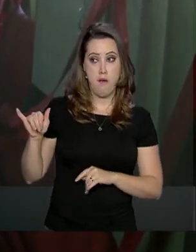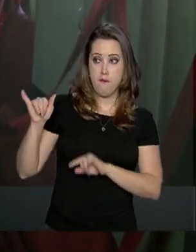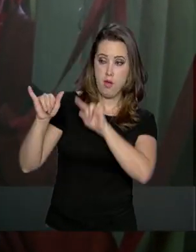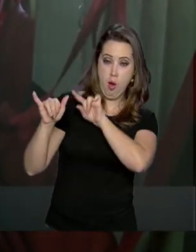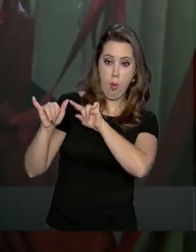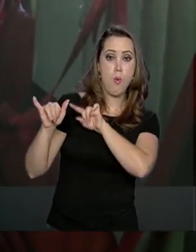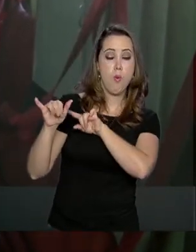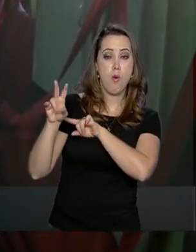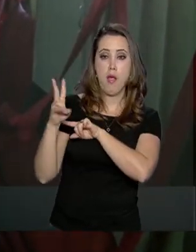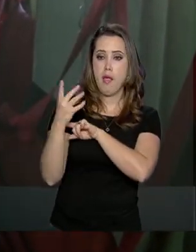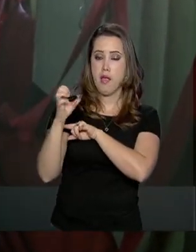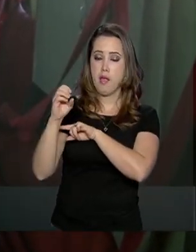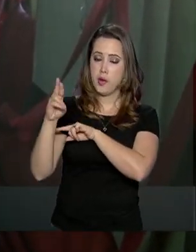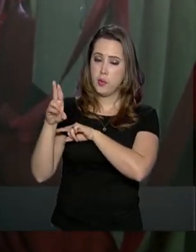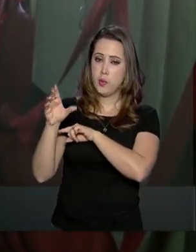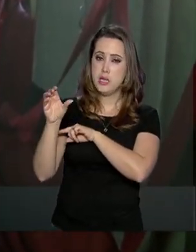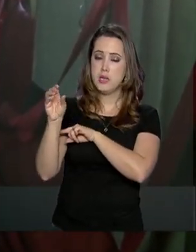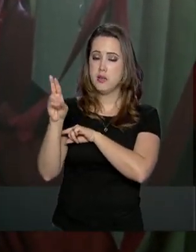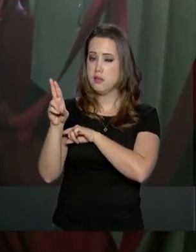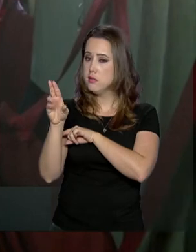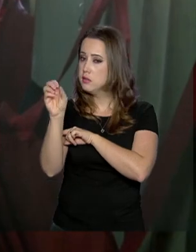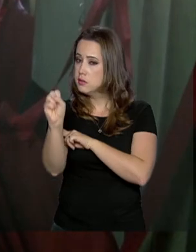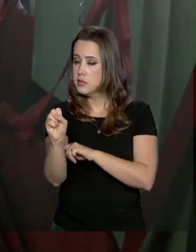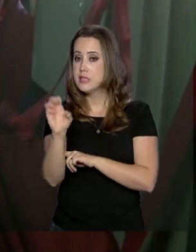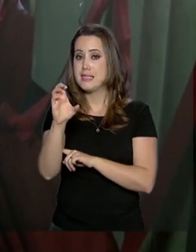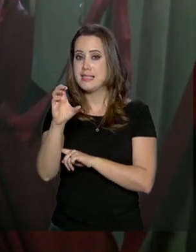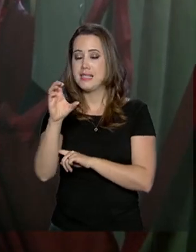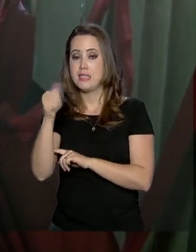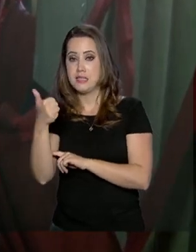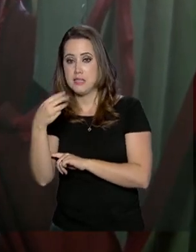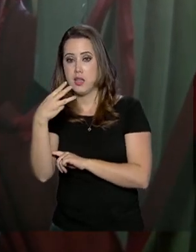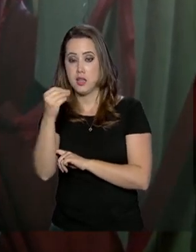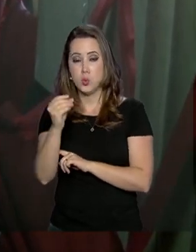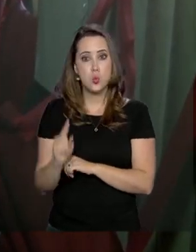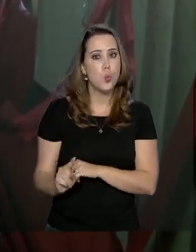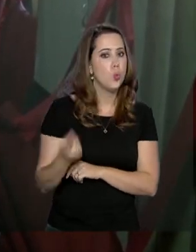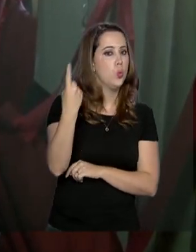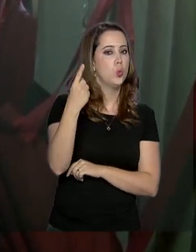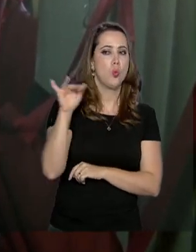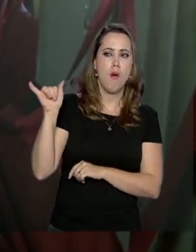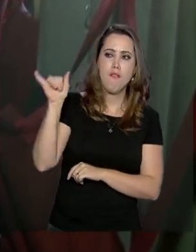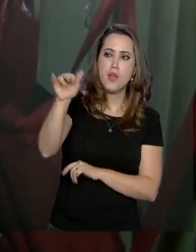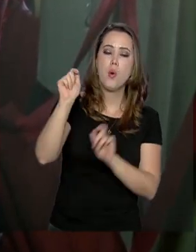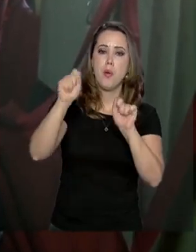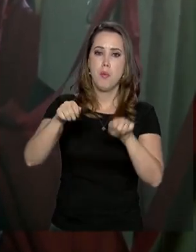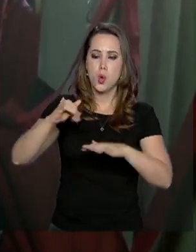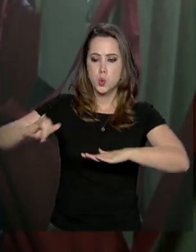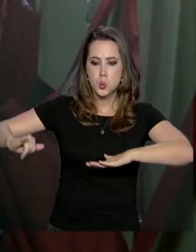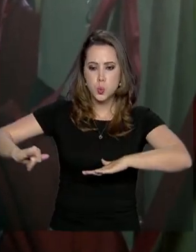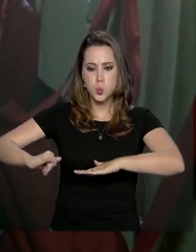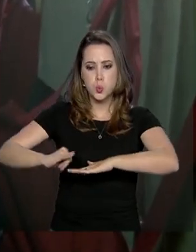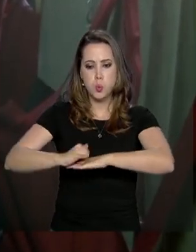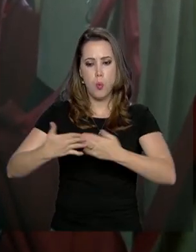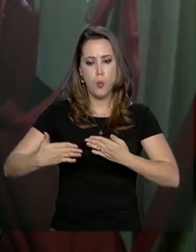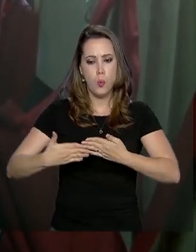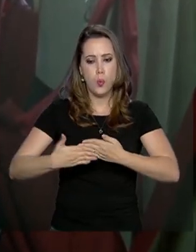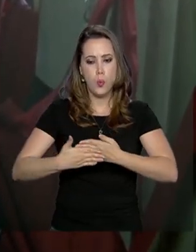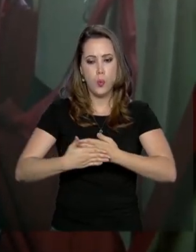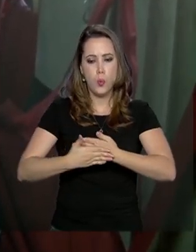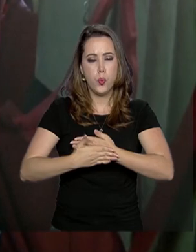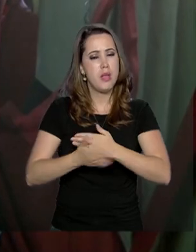única aeronave da Força Aérea Brasileira capaz de pousar na pista estreita e gelada da Antártica.